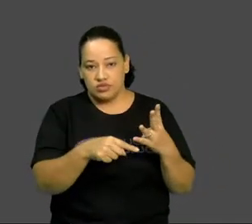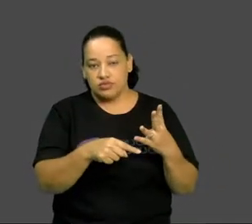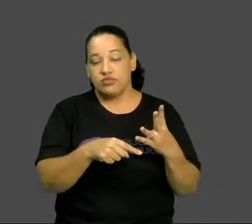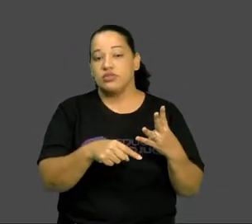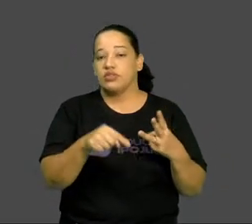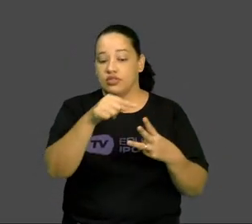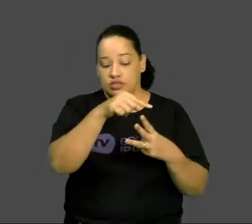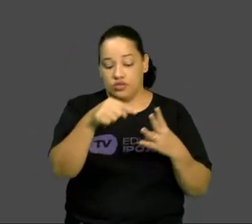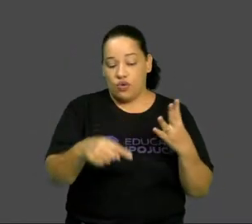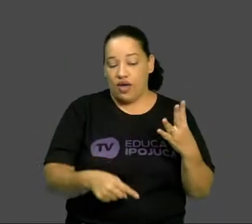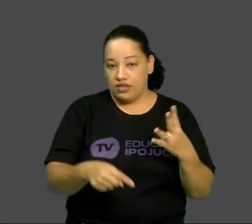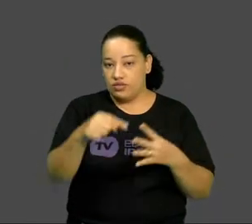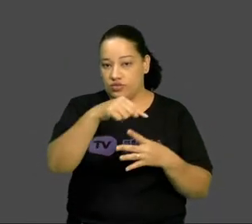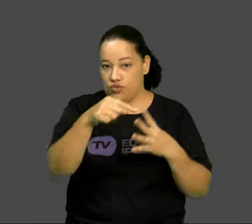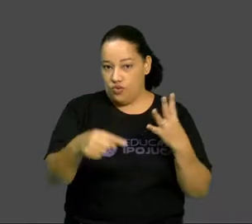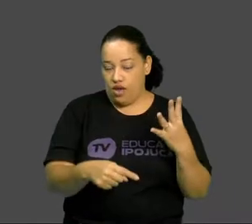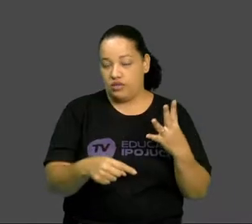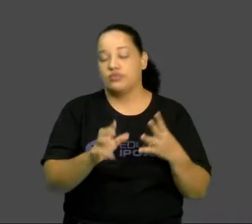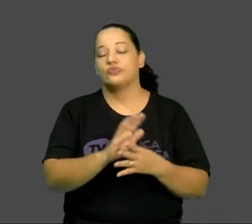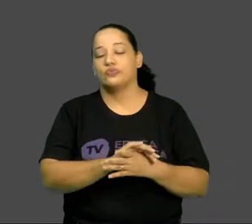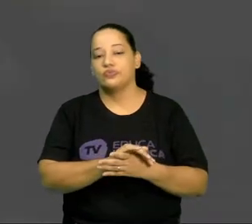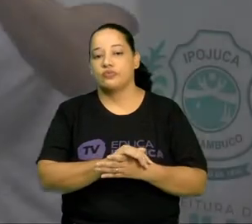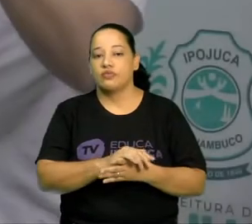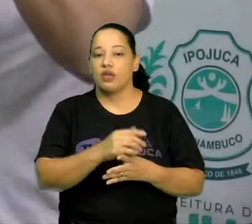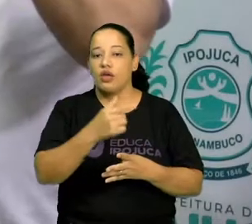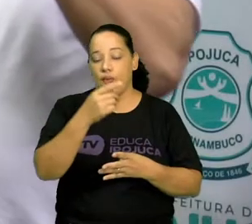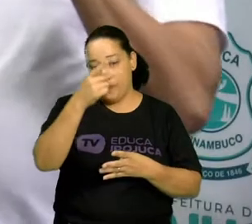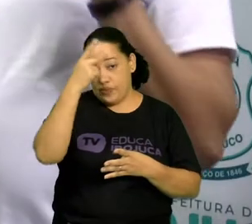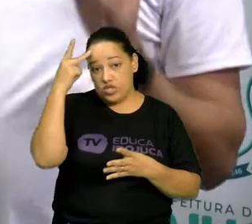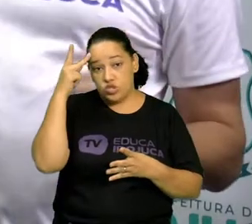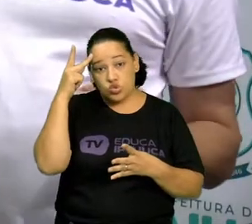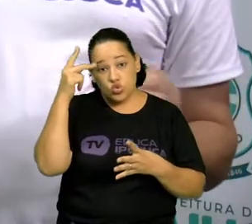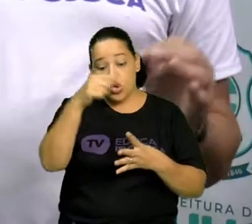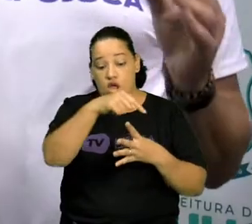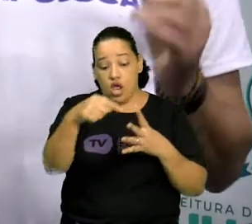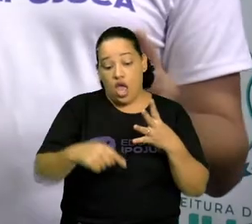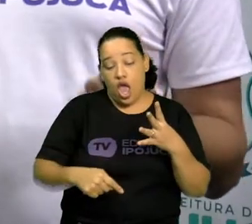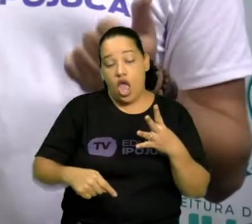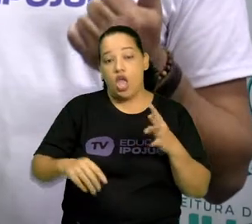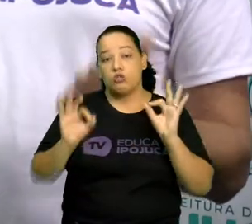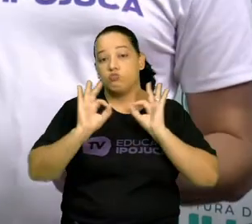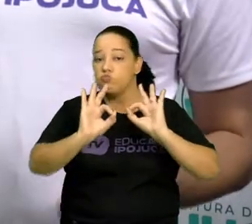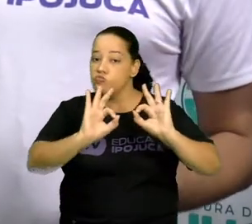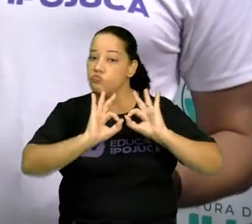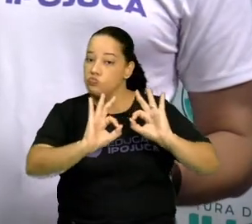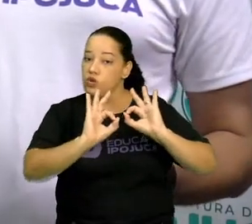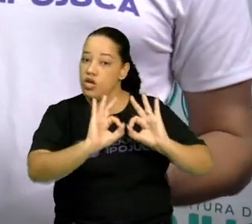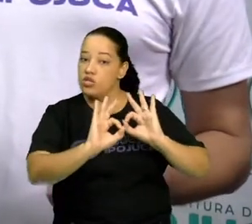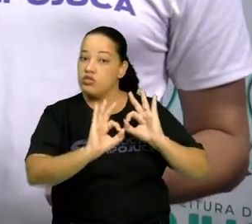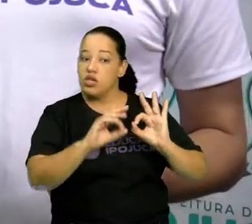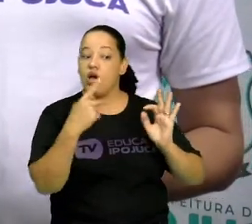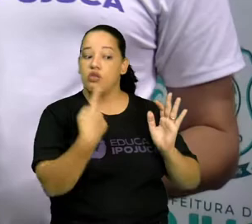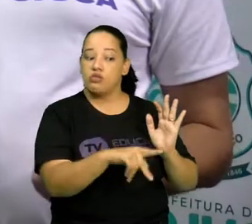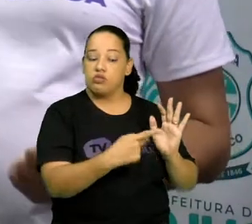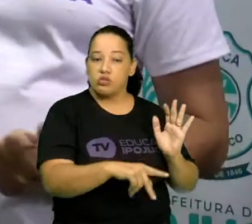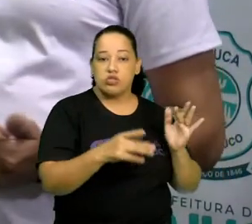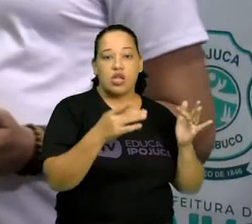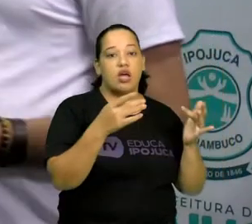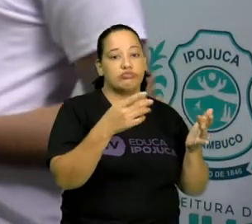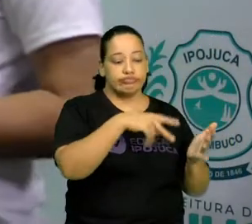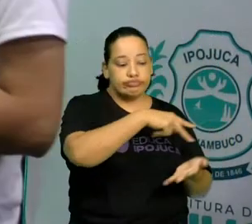Estas quatro pessoas são nomes especialíssimos para a dança-teatro. Vamos lá?